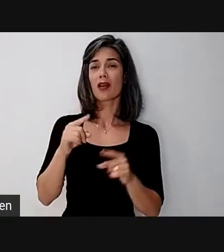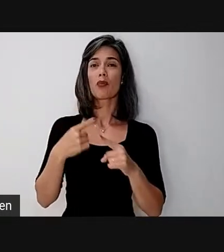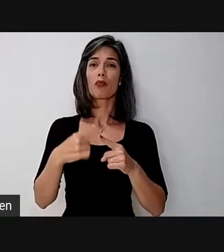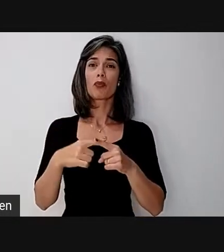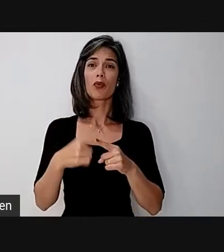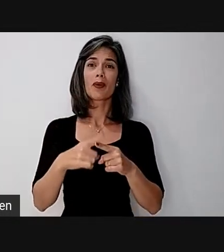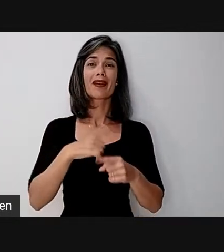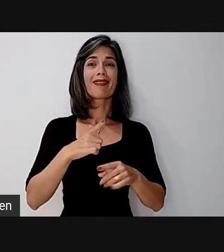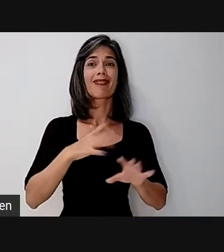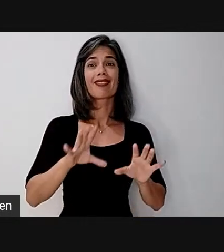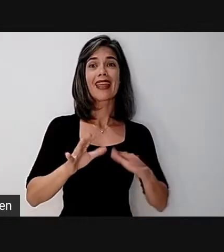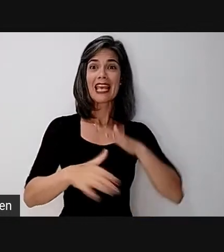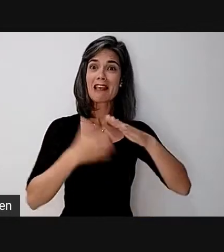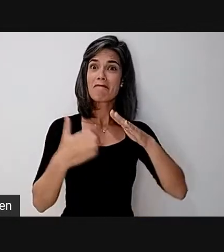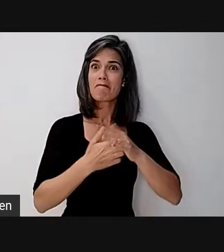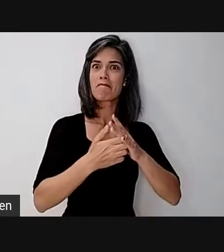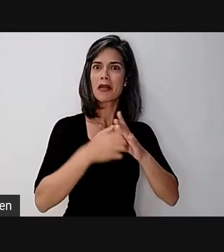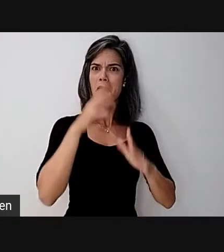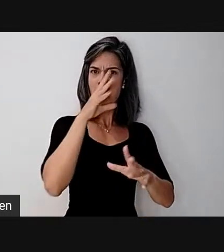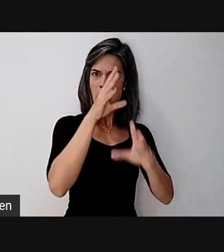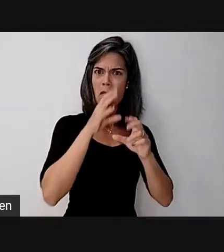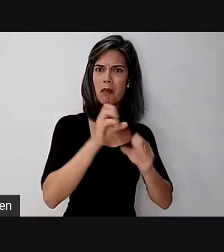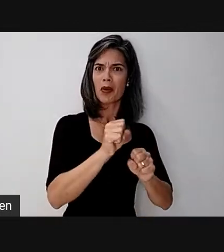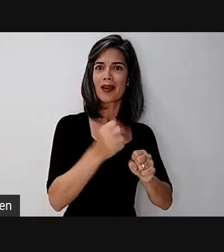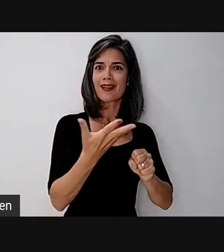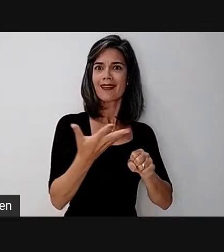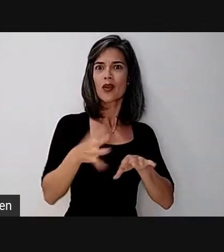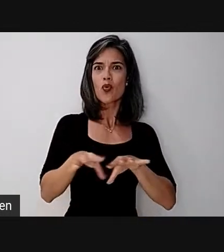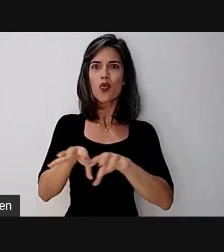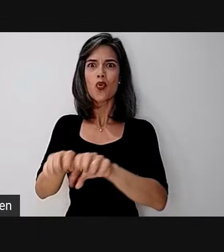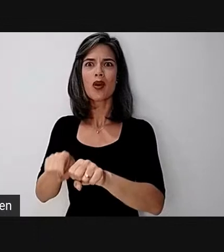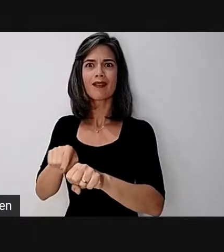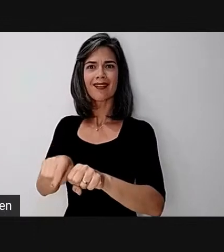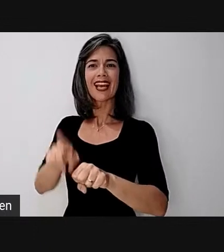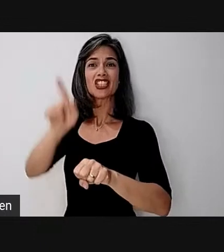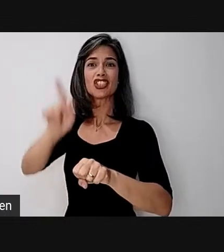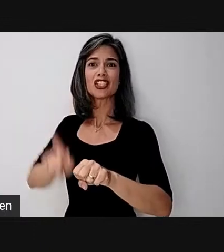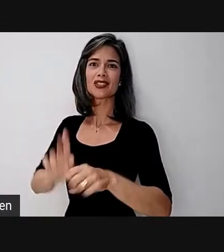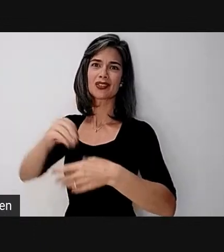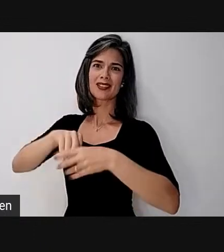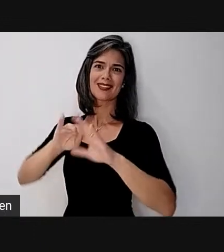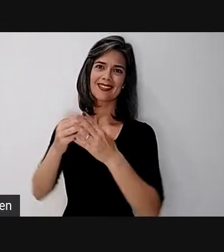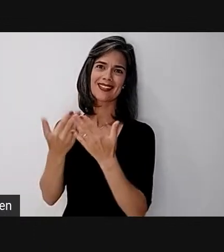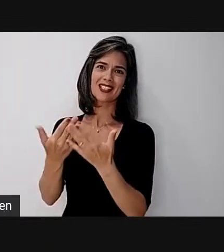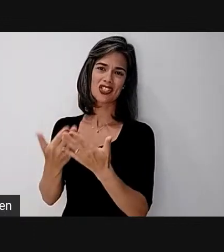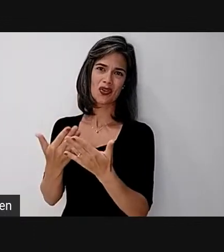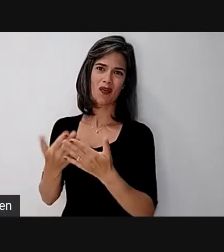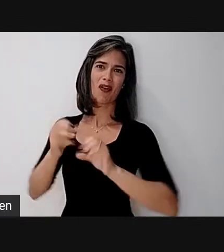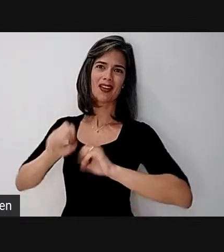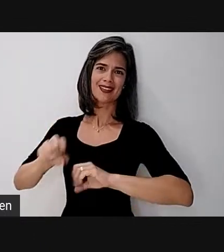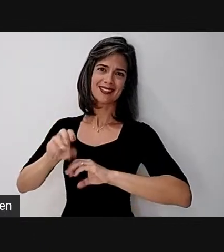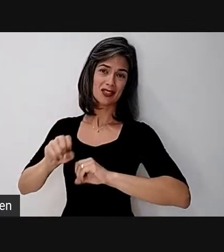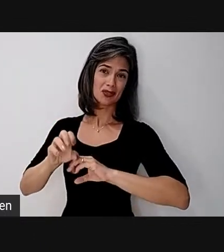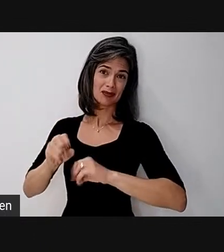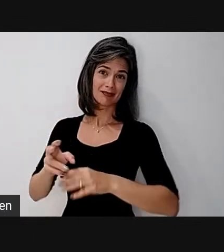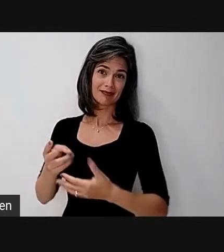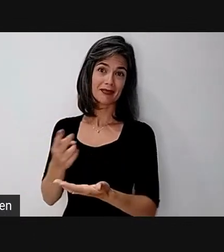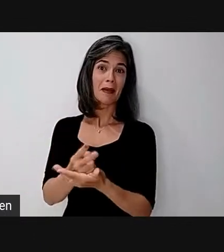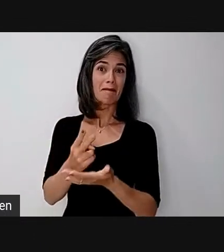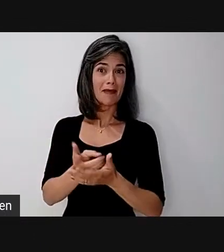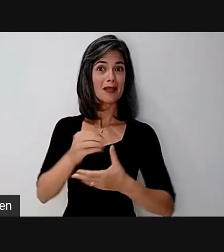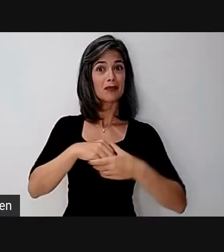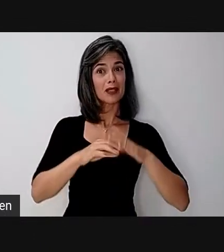empresariais, e buscam assumir em alguns momentos a função de gestora dessa educação, mesmo estando no Estado.